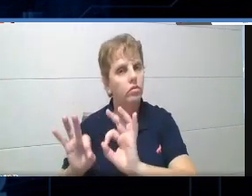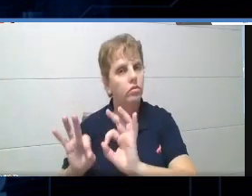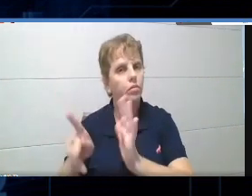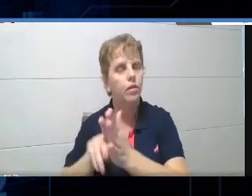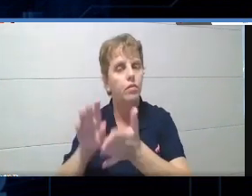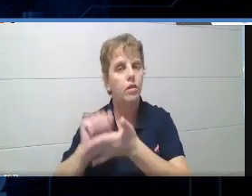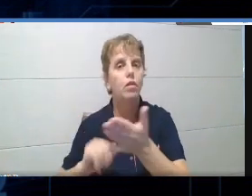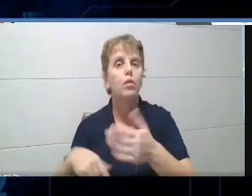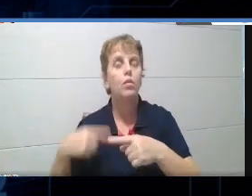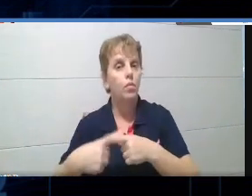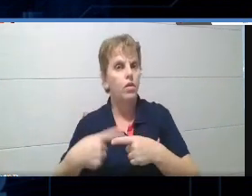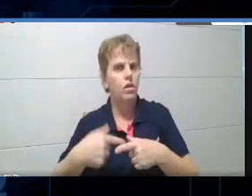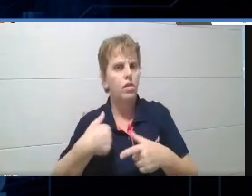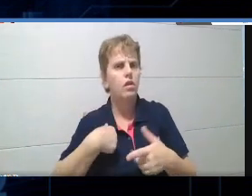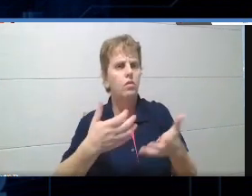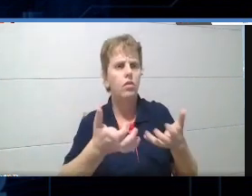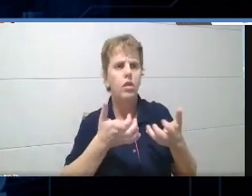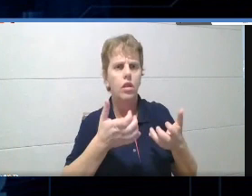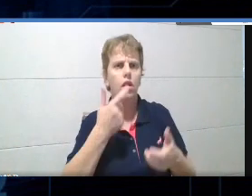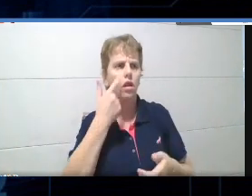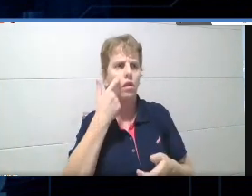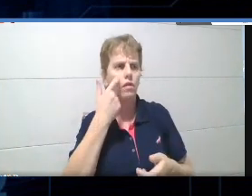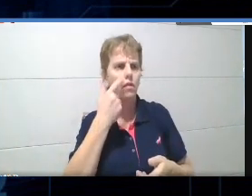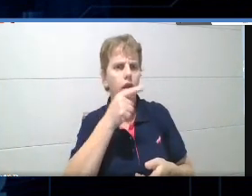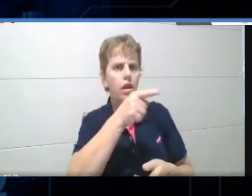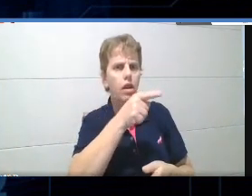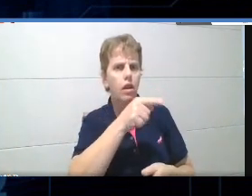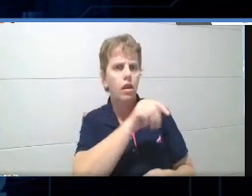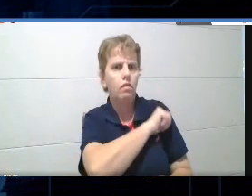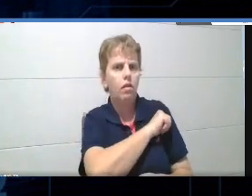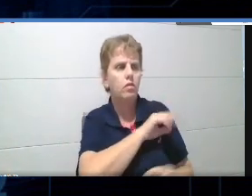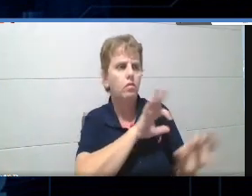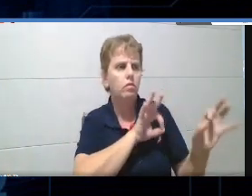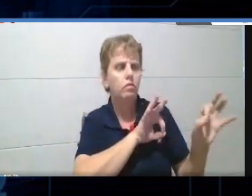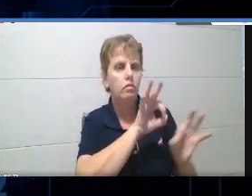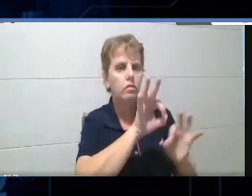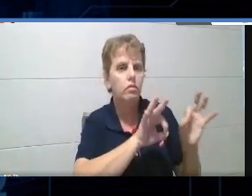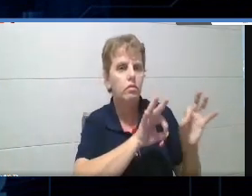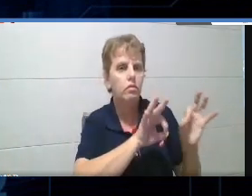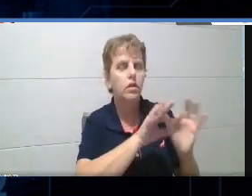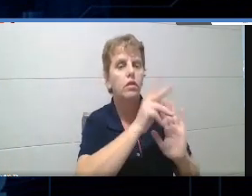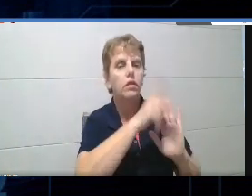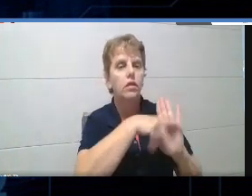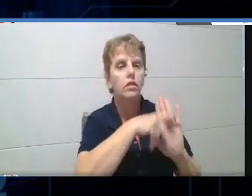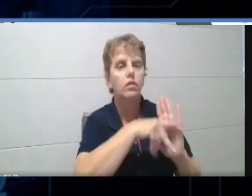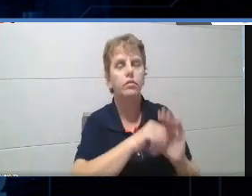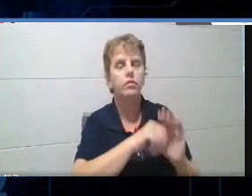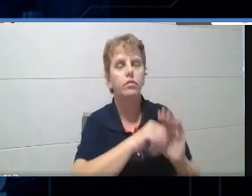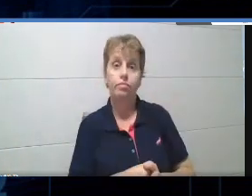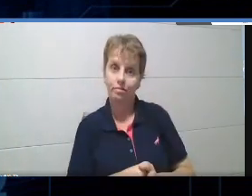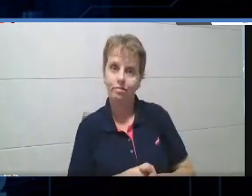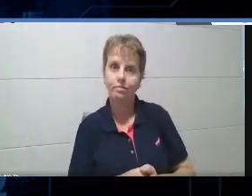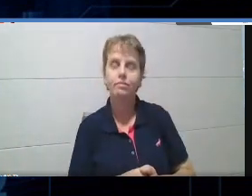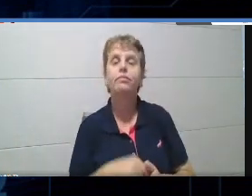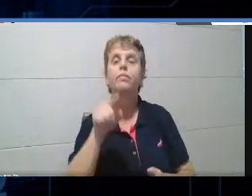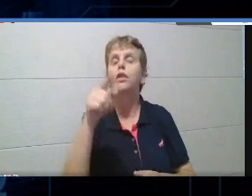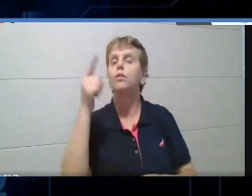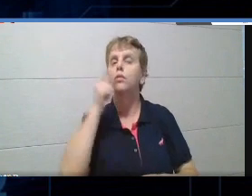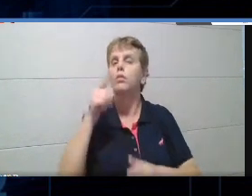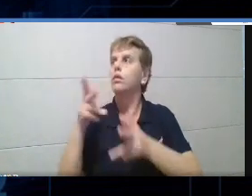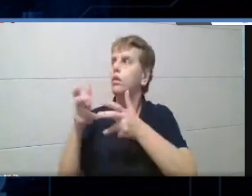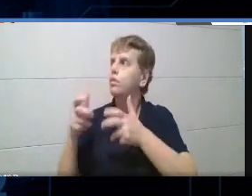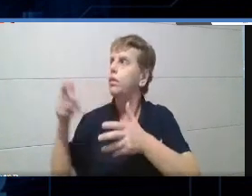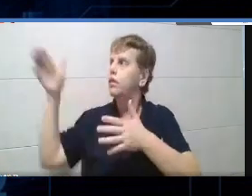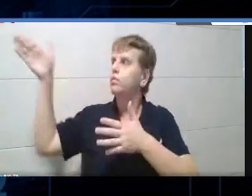o meu aluno planejando, eu queria que ele fosse organizado para planejar, né, então percebam, aqui tem os